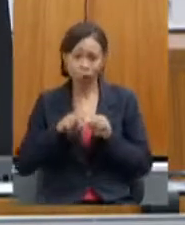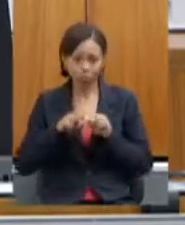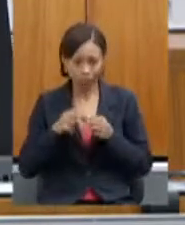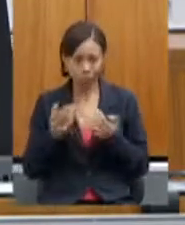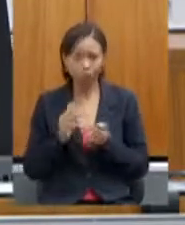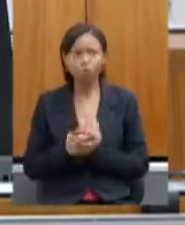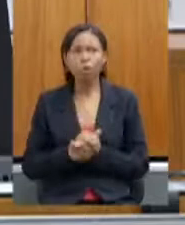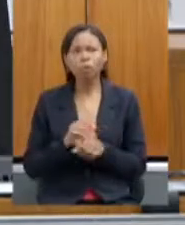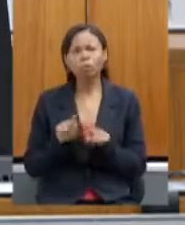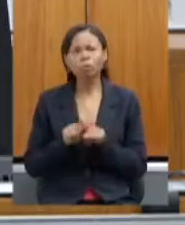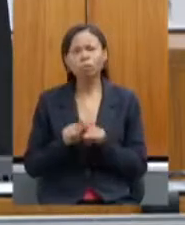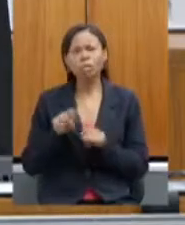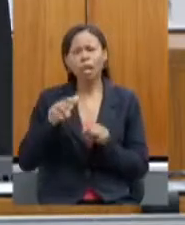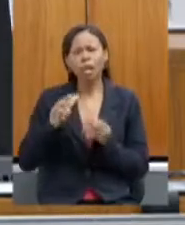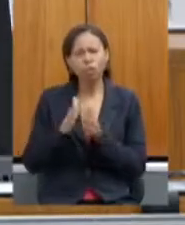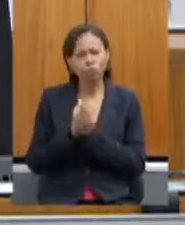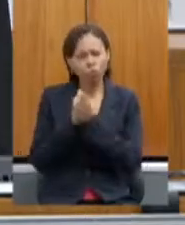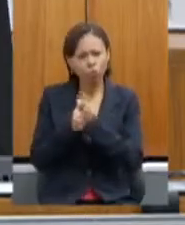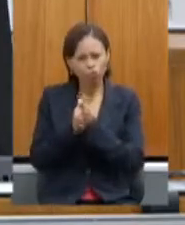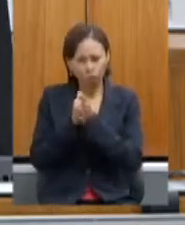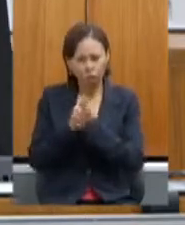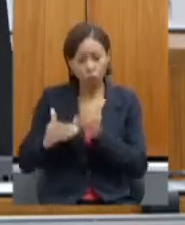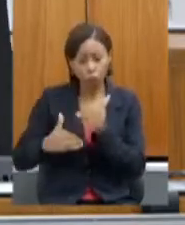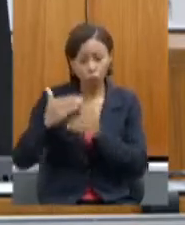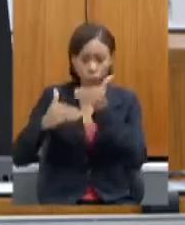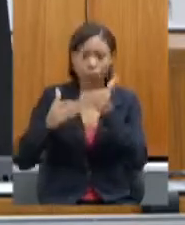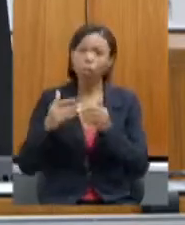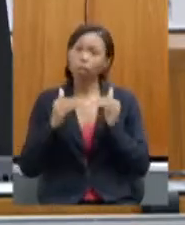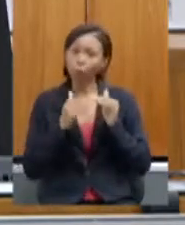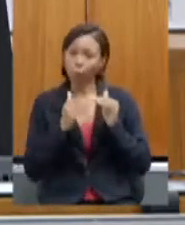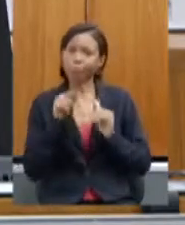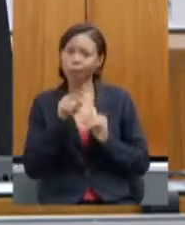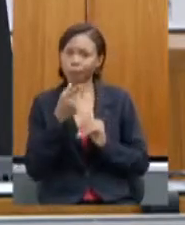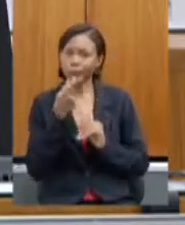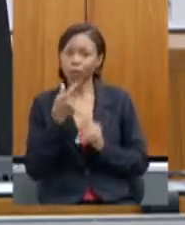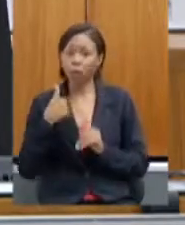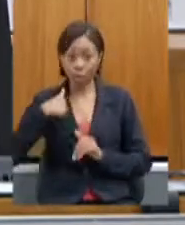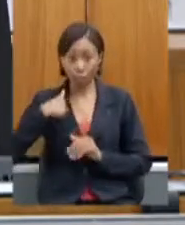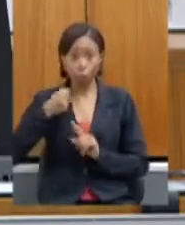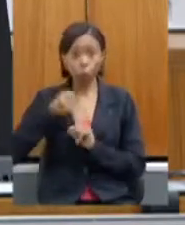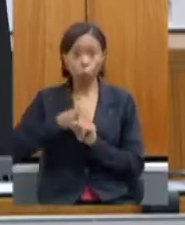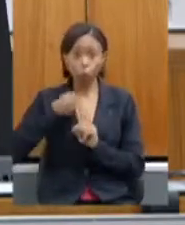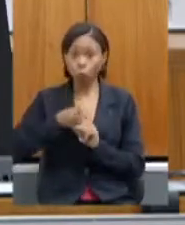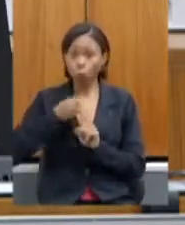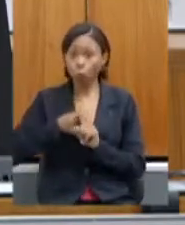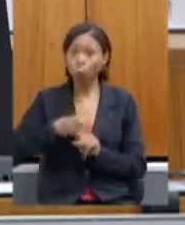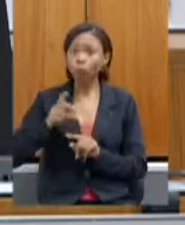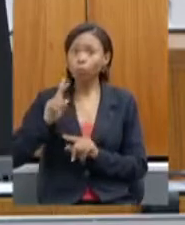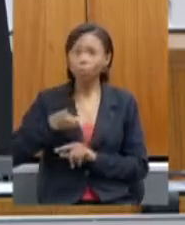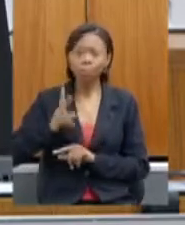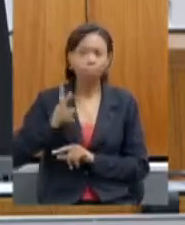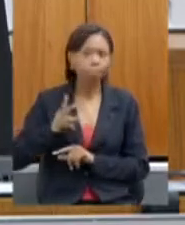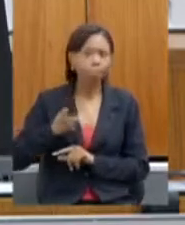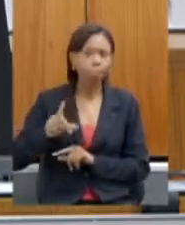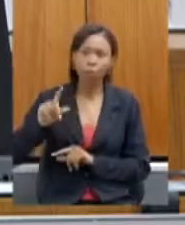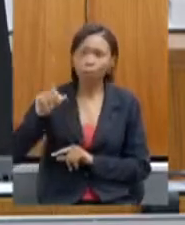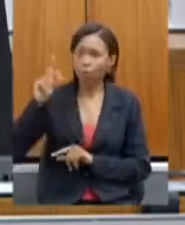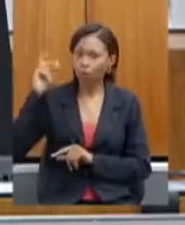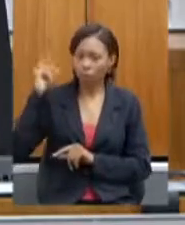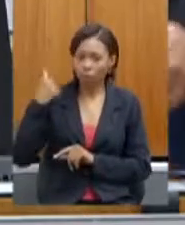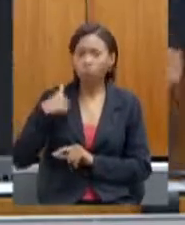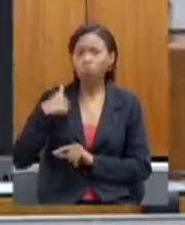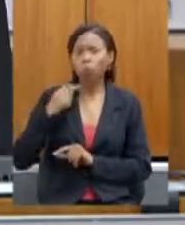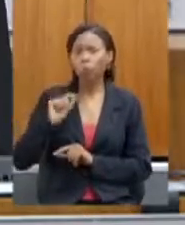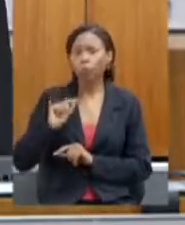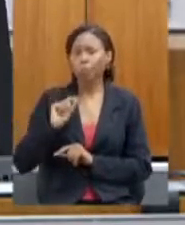todo do Vale, e aí eu concordo com o senhor, que é a minha luta desde antes de vir para o governo, que é essa questão